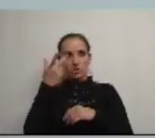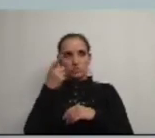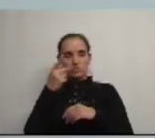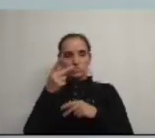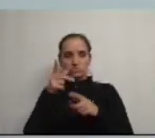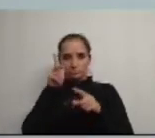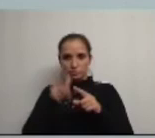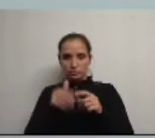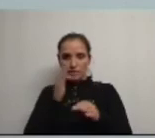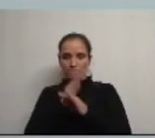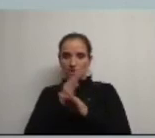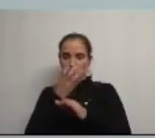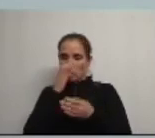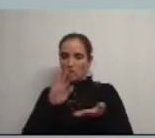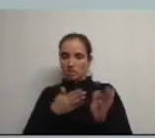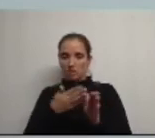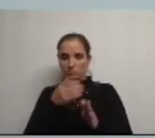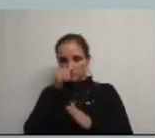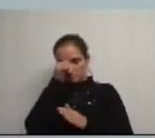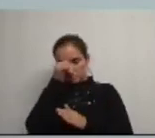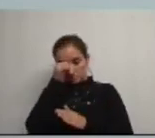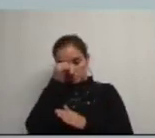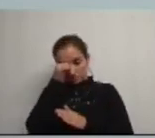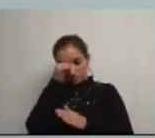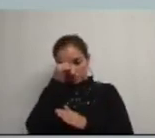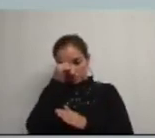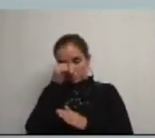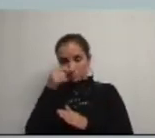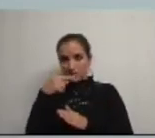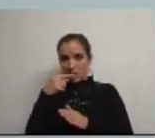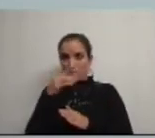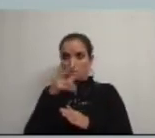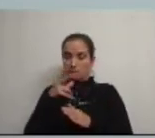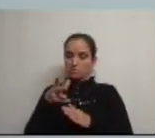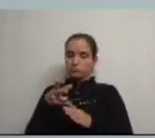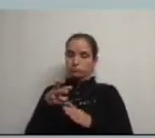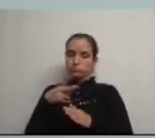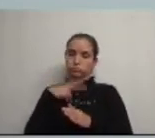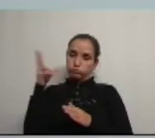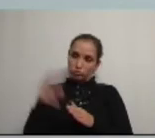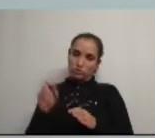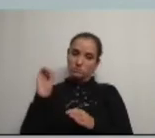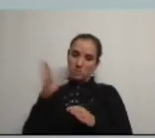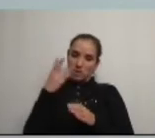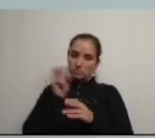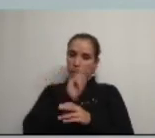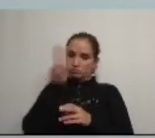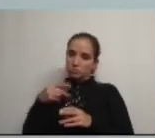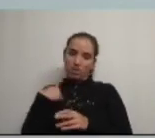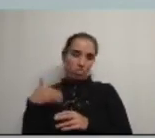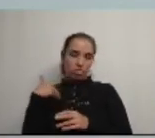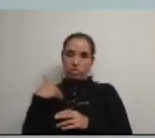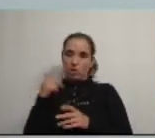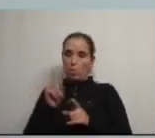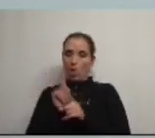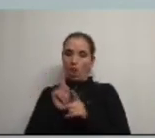inauguração da Festa do Leitão a respeito de haver um Portugal com portugueses de primeira e com portugueses de segunda também eu não quero